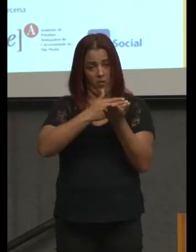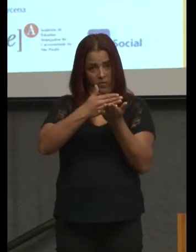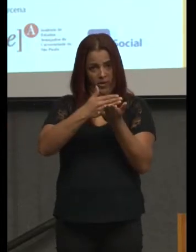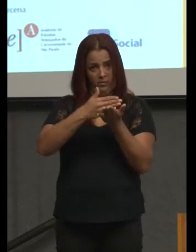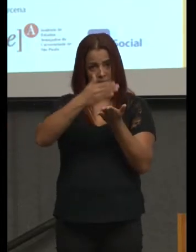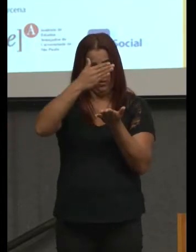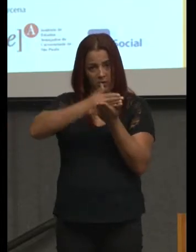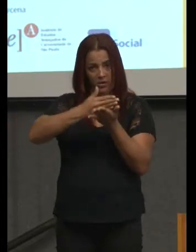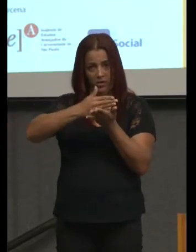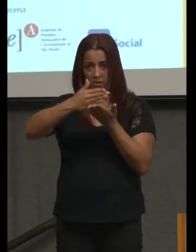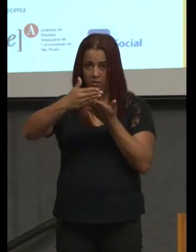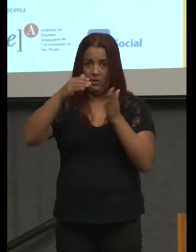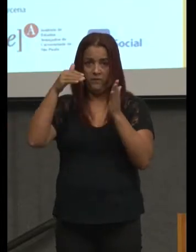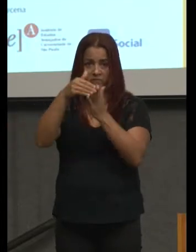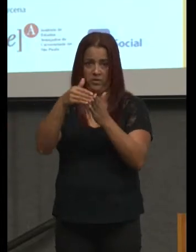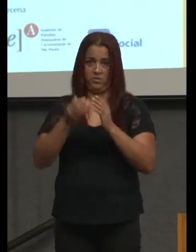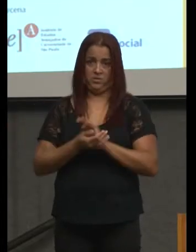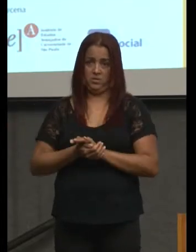trata.